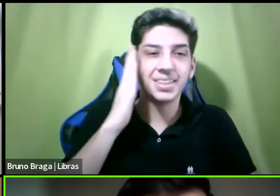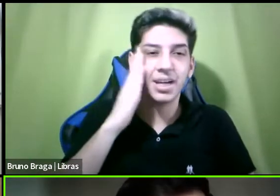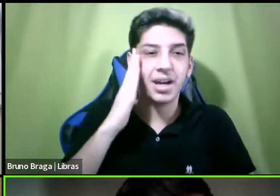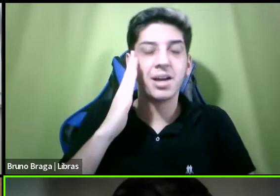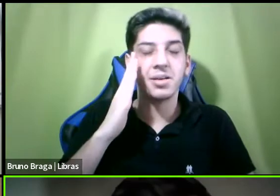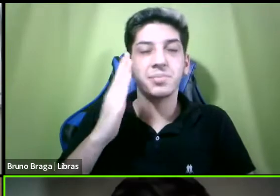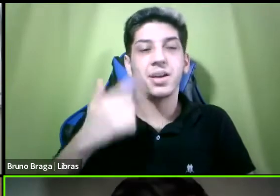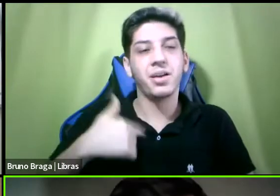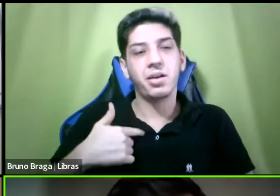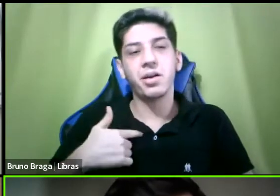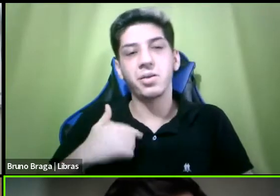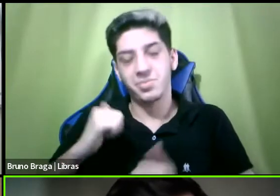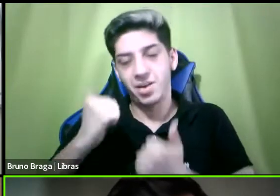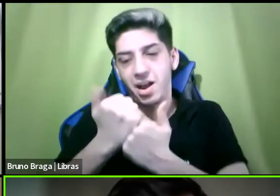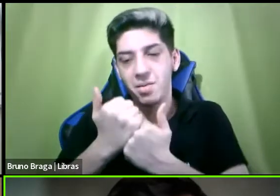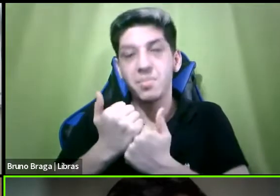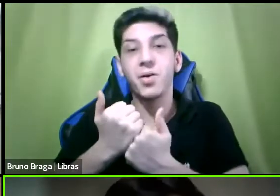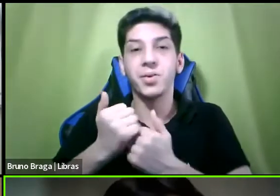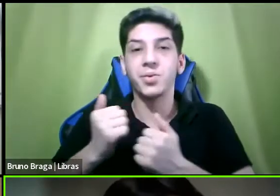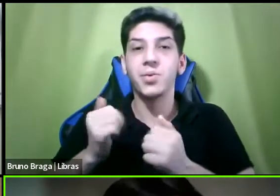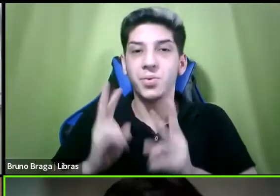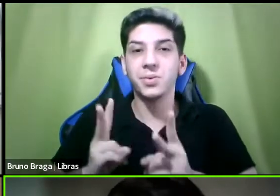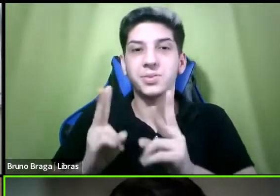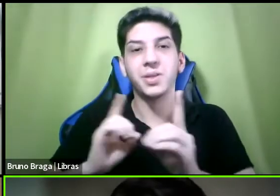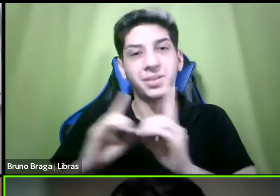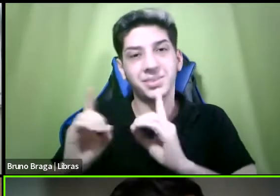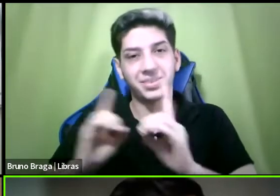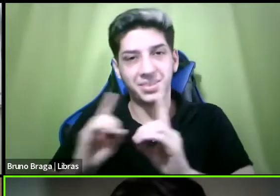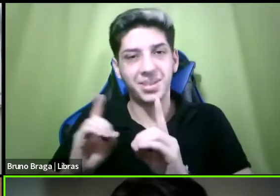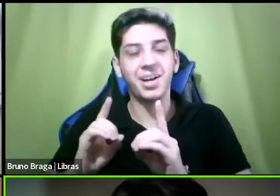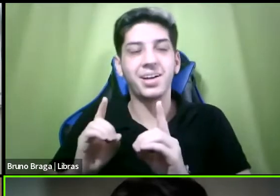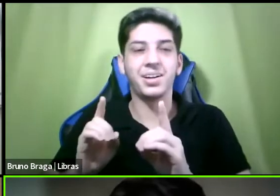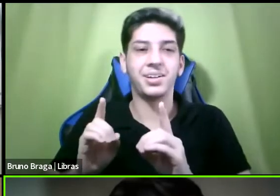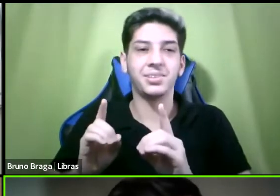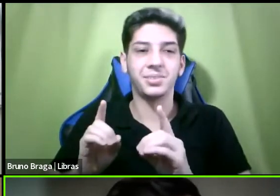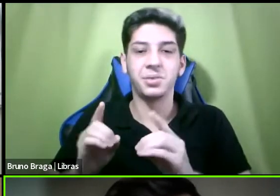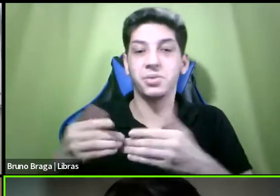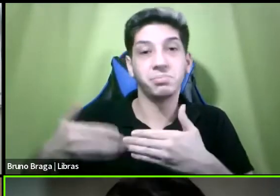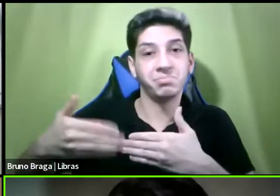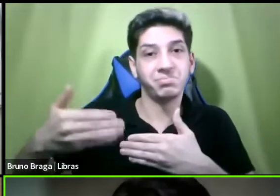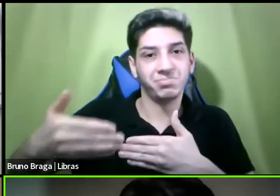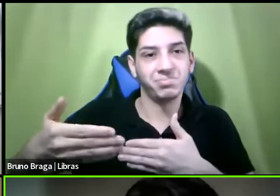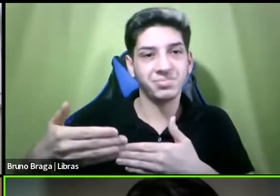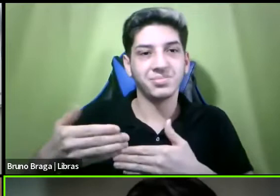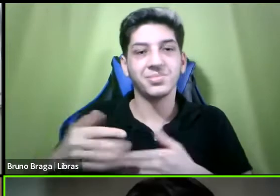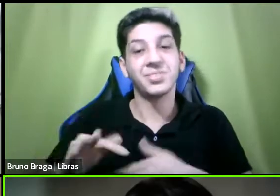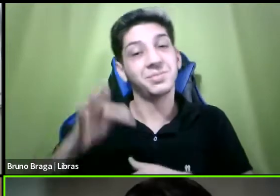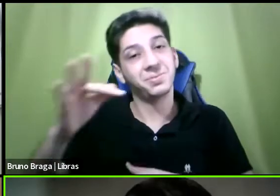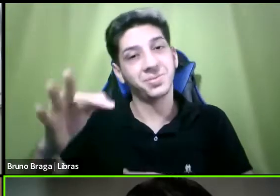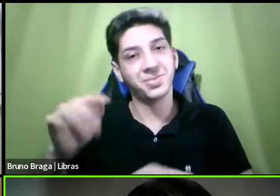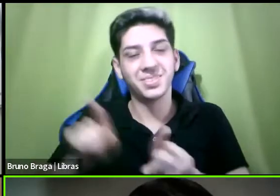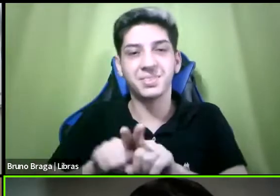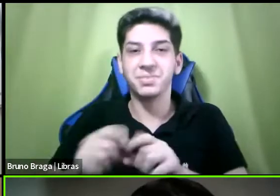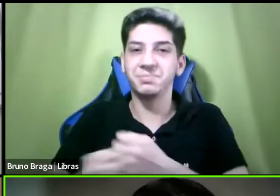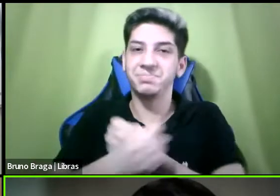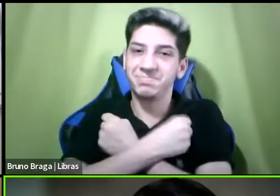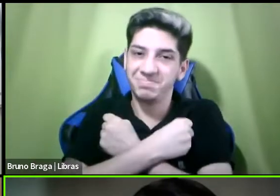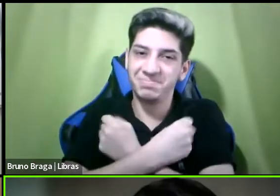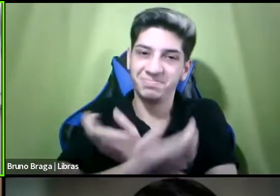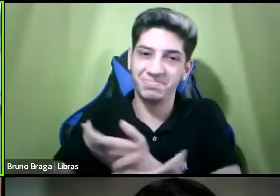de outros diálogos em tempos próximos e futuros um abraço